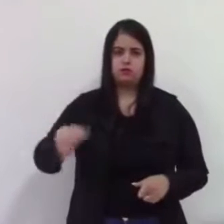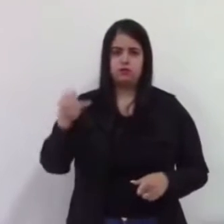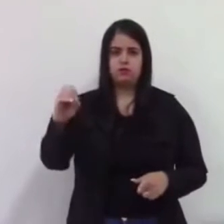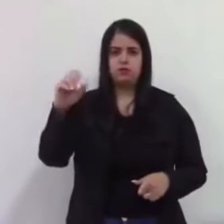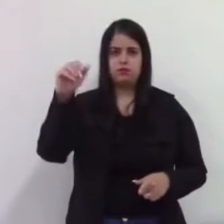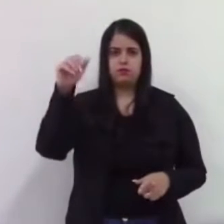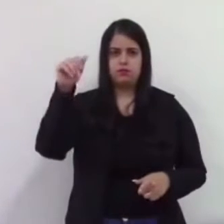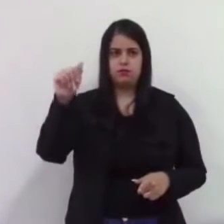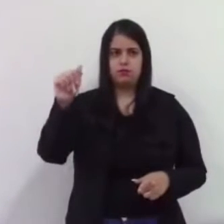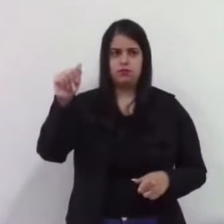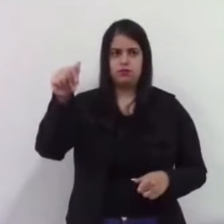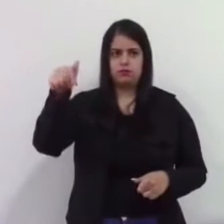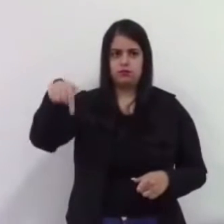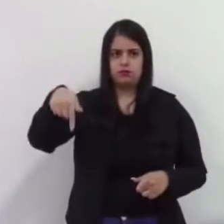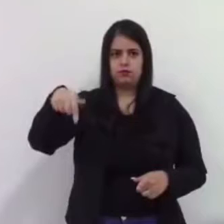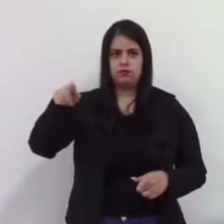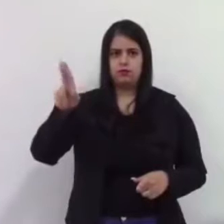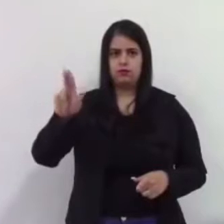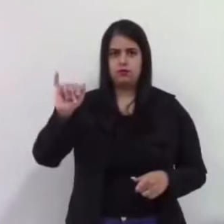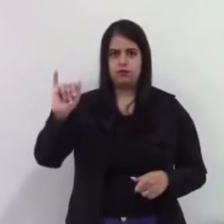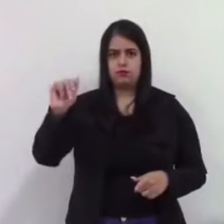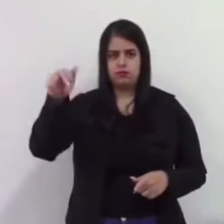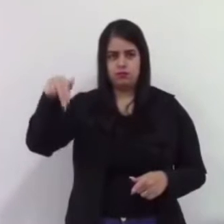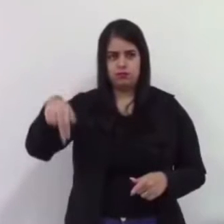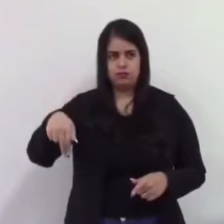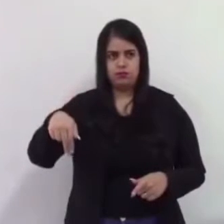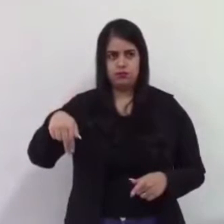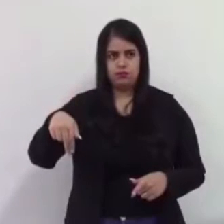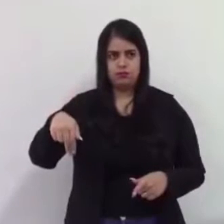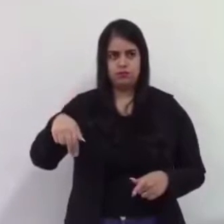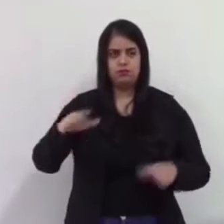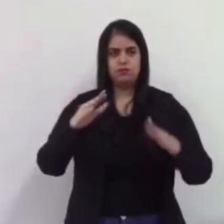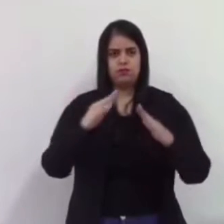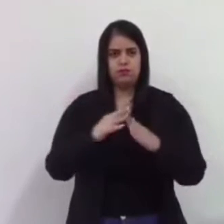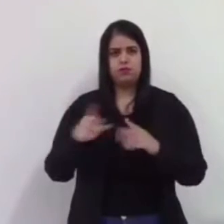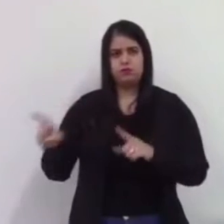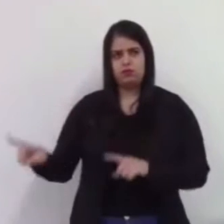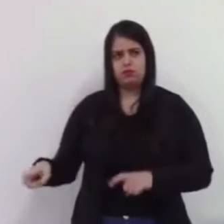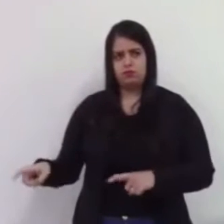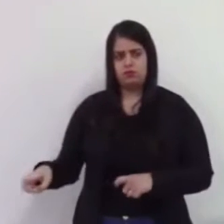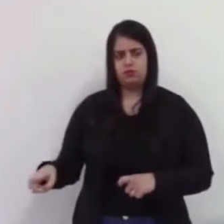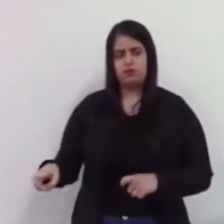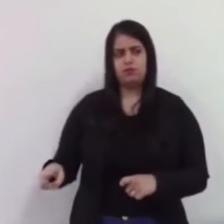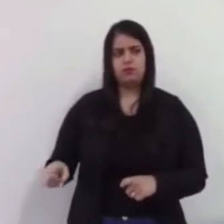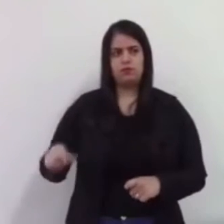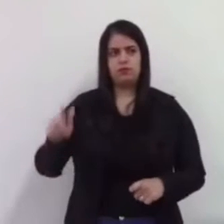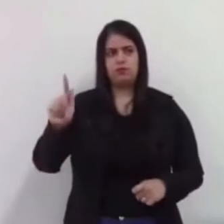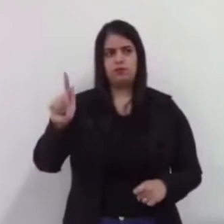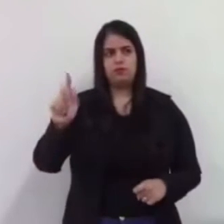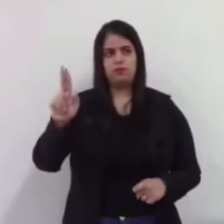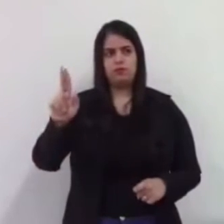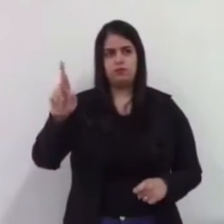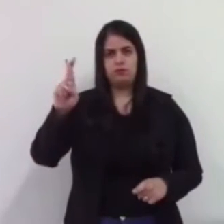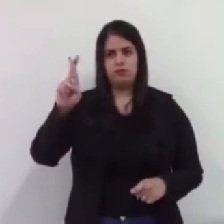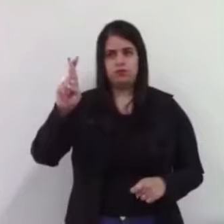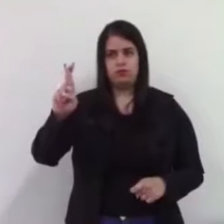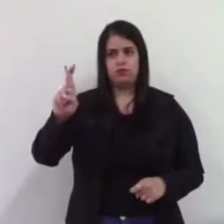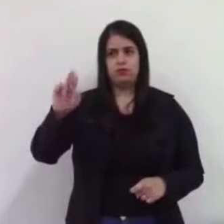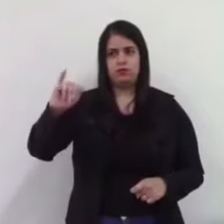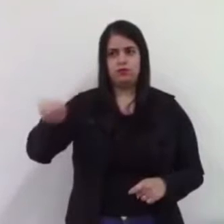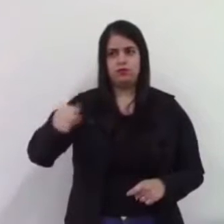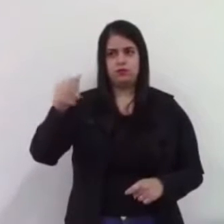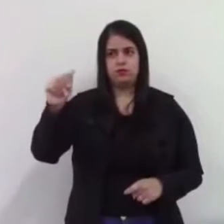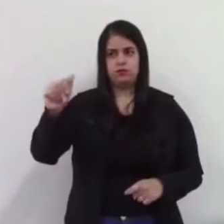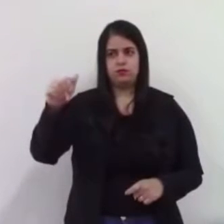Fábrica, que hoje reside lá no Gurujão, aonde eu nasci, mas saí de lá com 3 anos de idade, colega